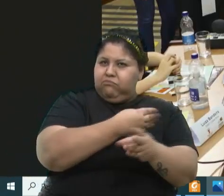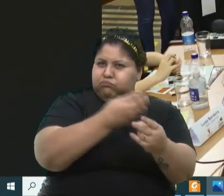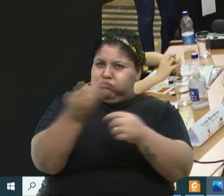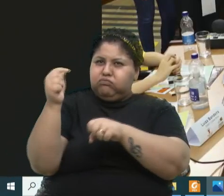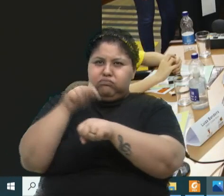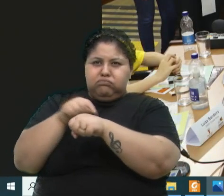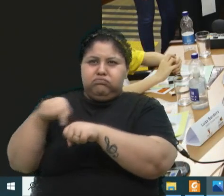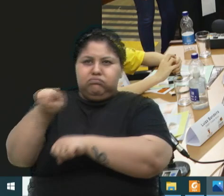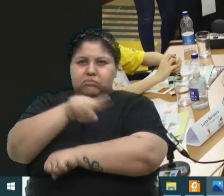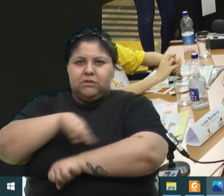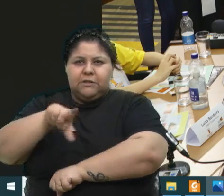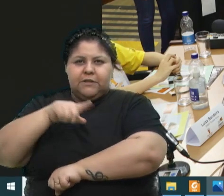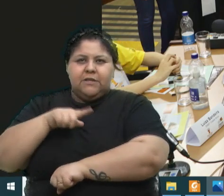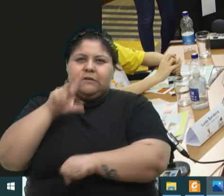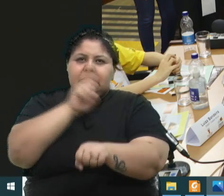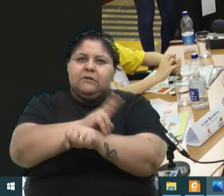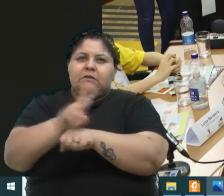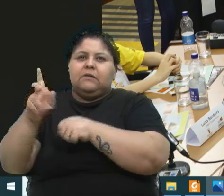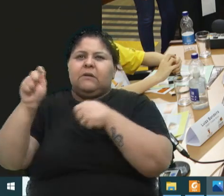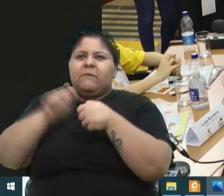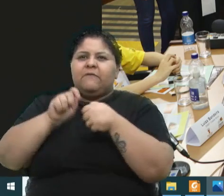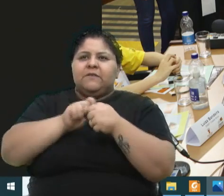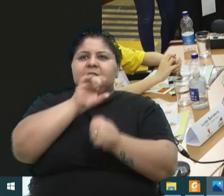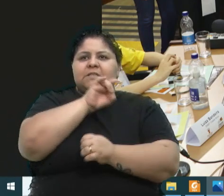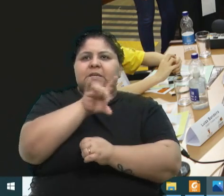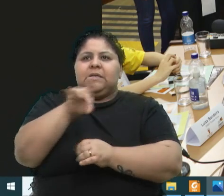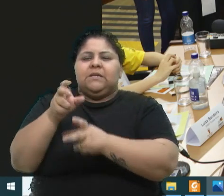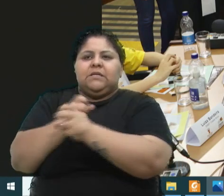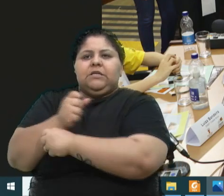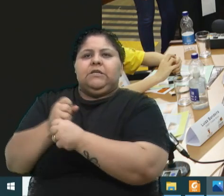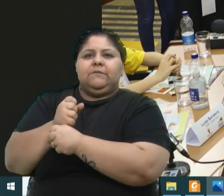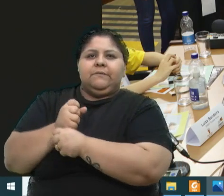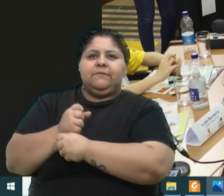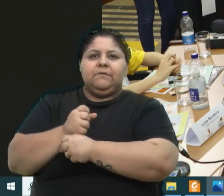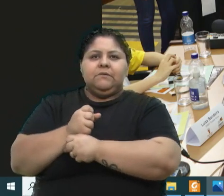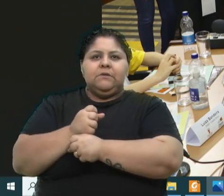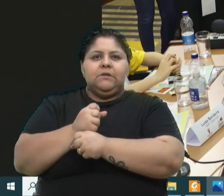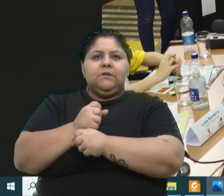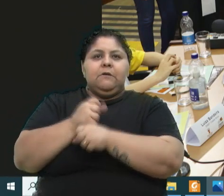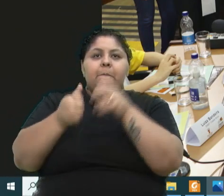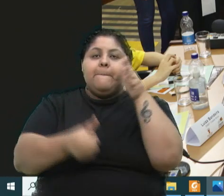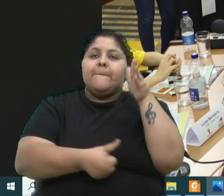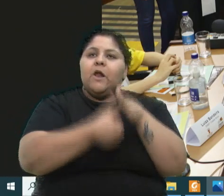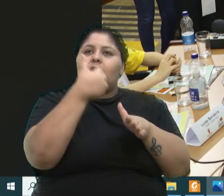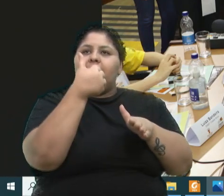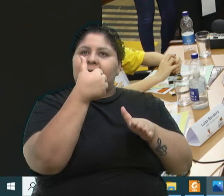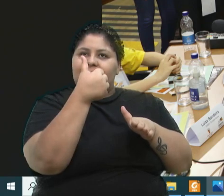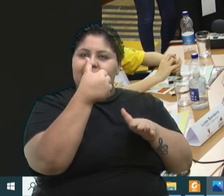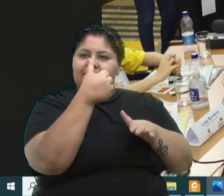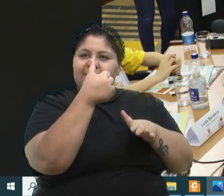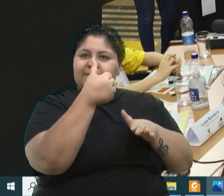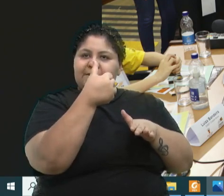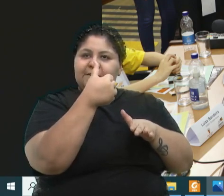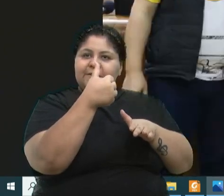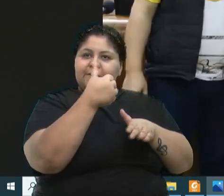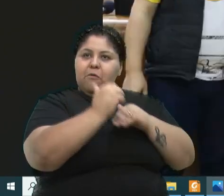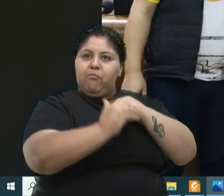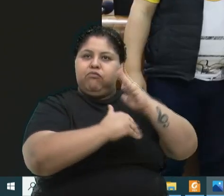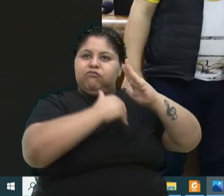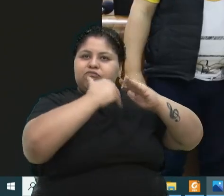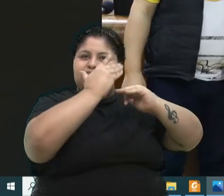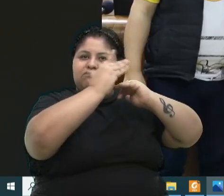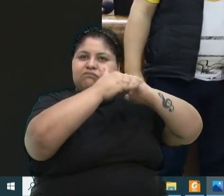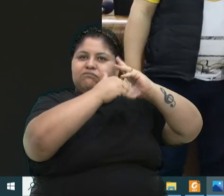que a gente tem tomado cuidado para fazer com que, a cada ano, ele se aprimore, ele melhore, ele se renove, se